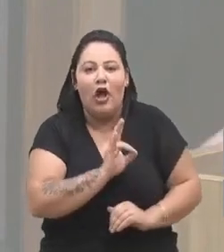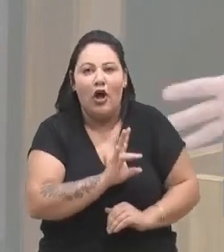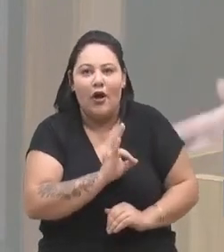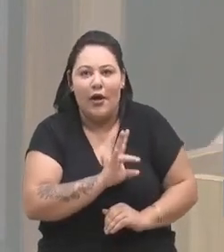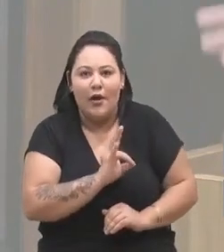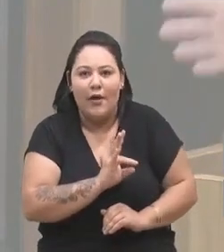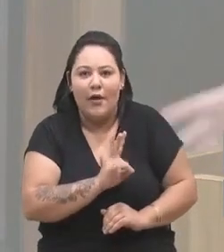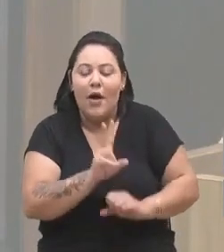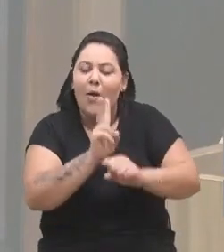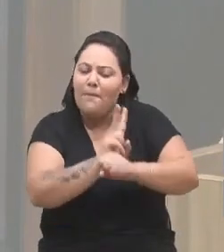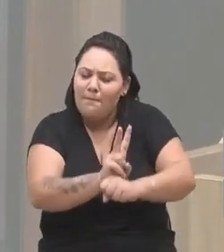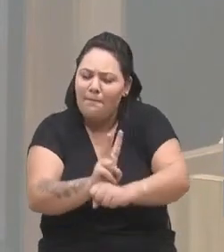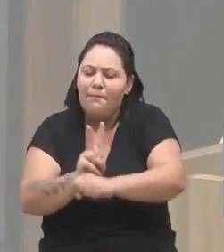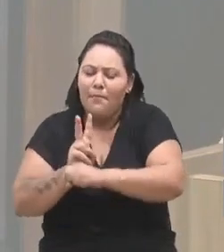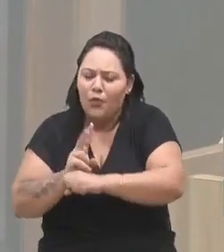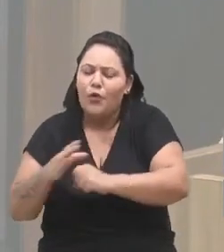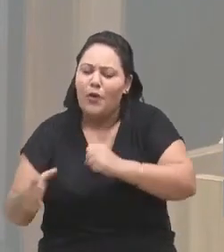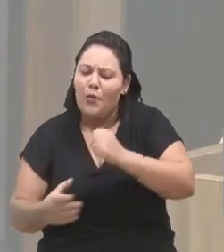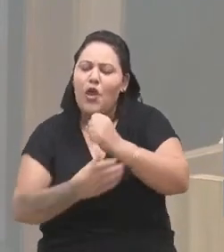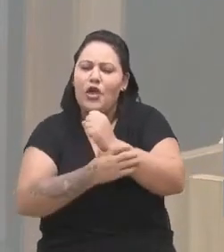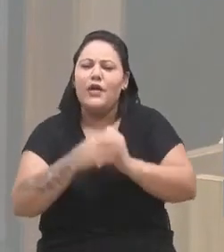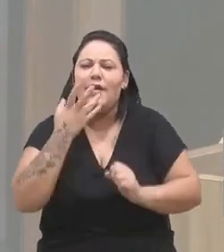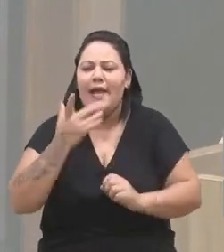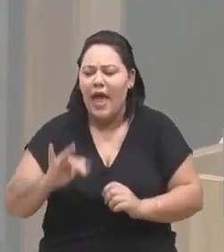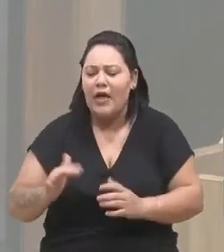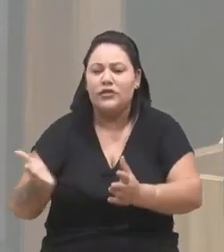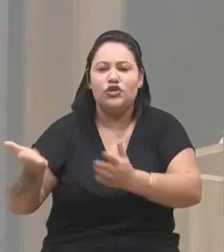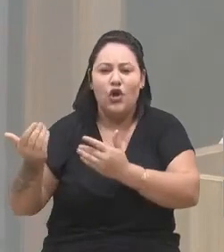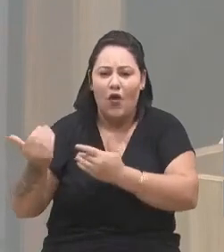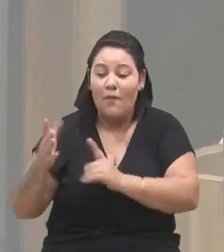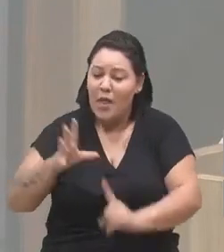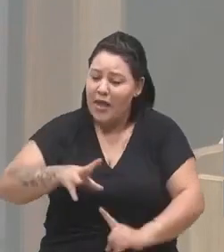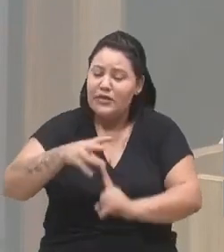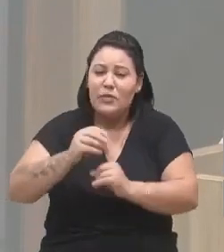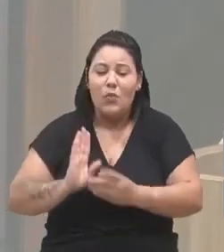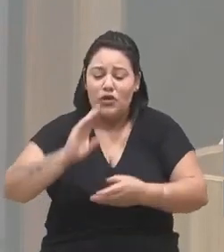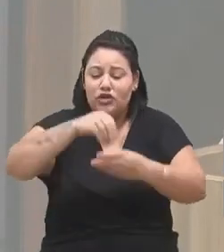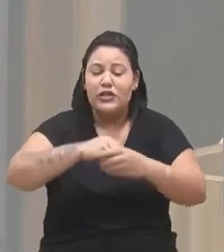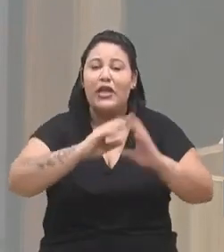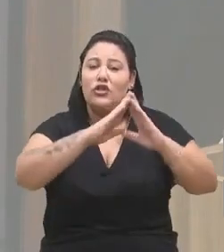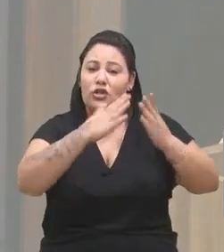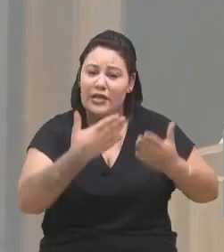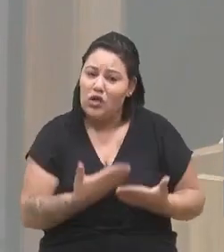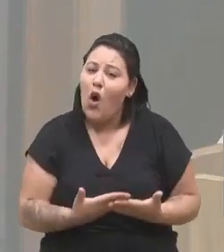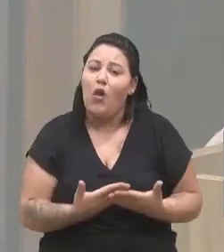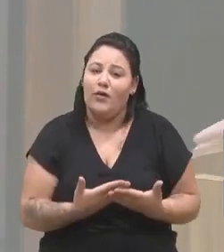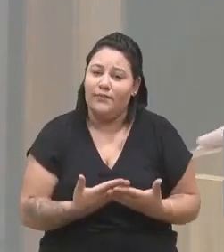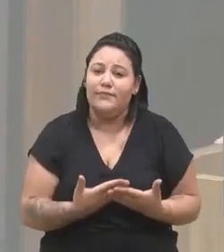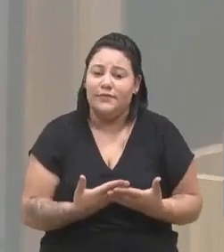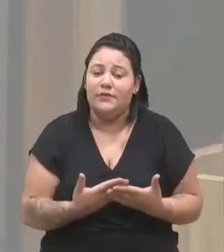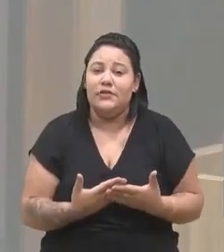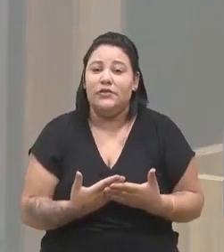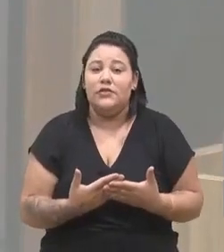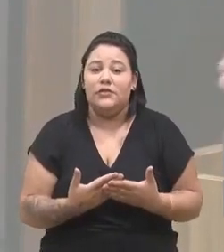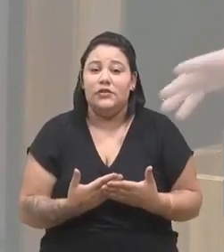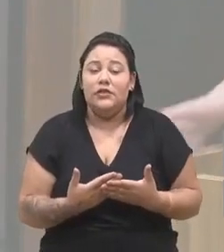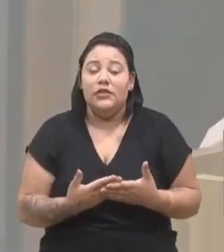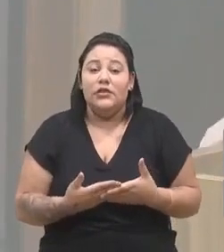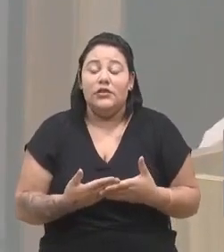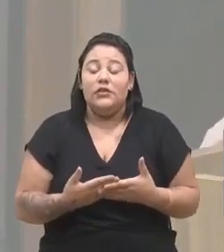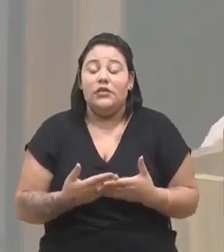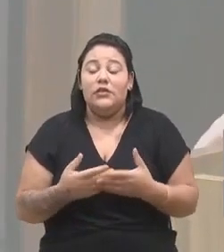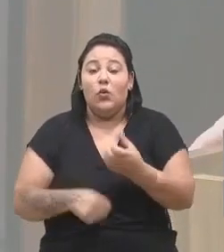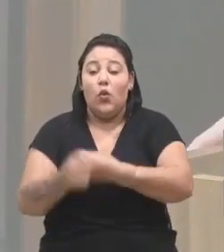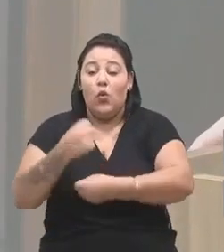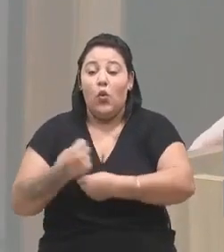os mais frágeis, as crianças, adolescentes, em especial, num âmbito escolar, vereador Zanquim, onde a gente tanto trouxe o ano